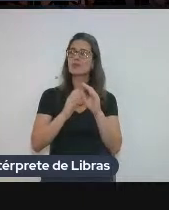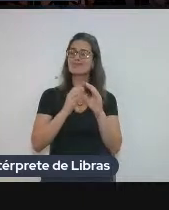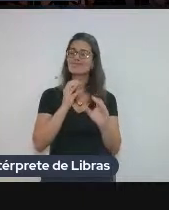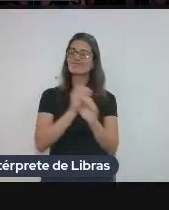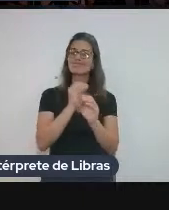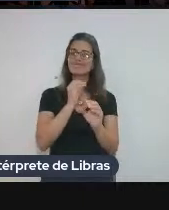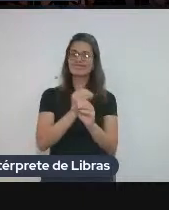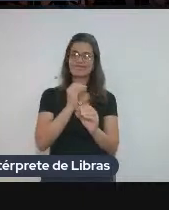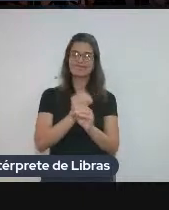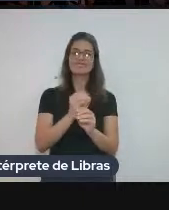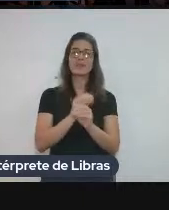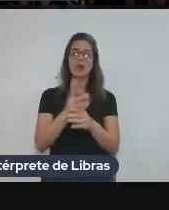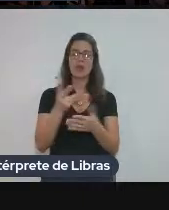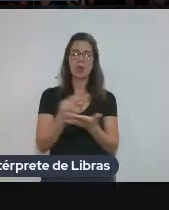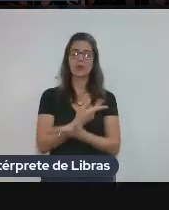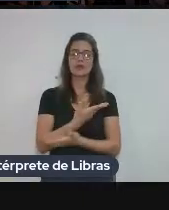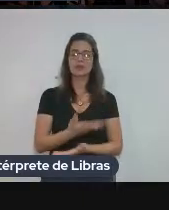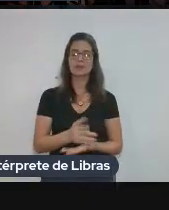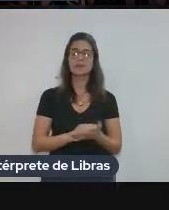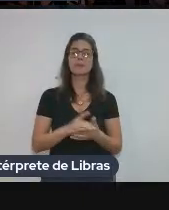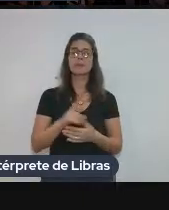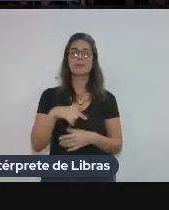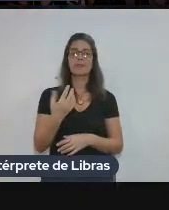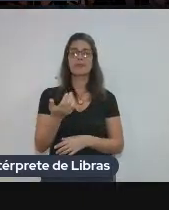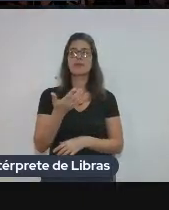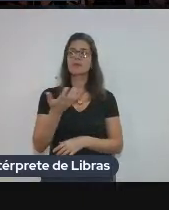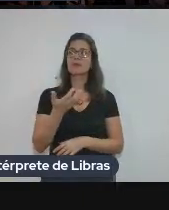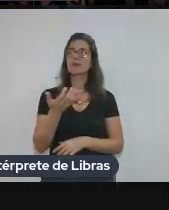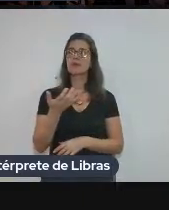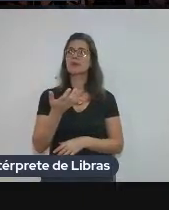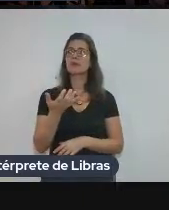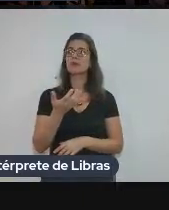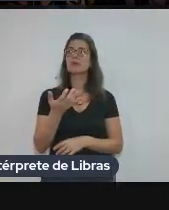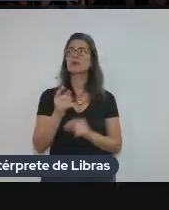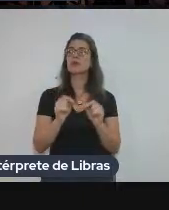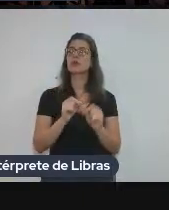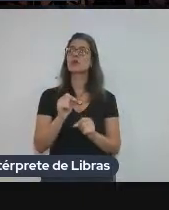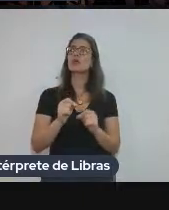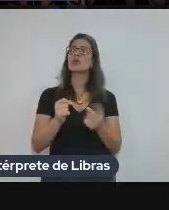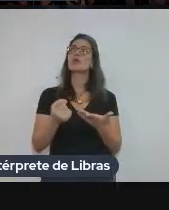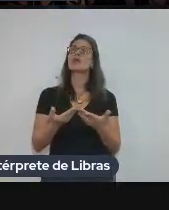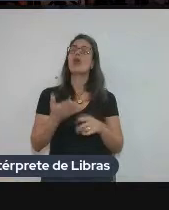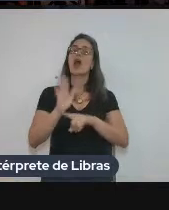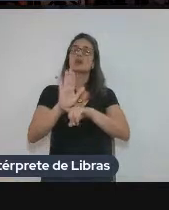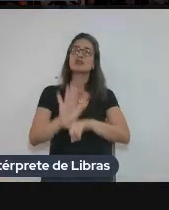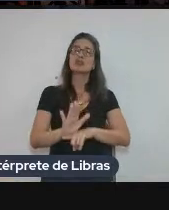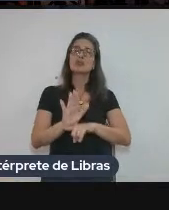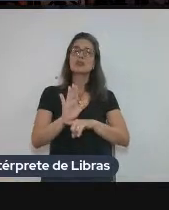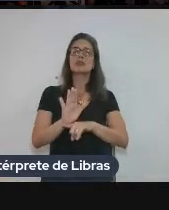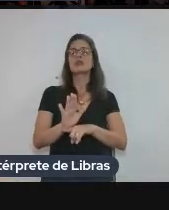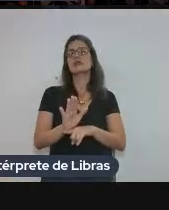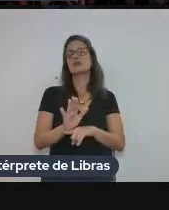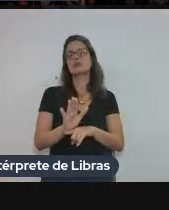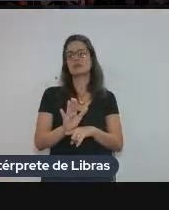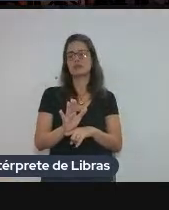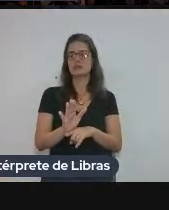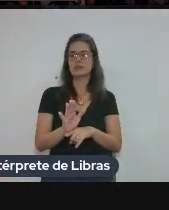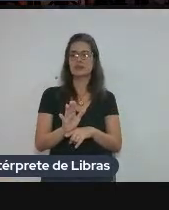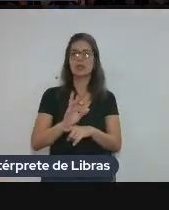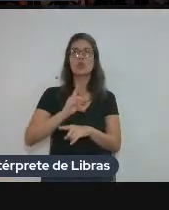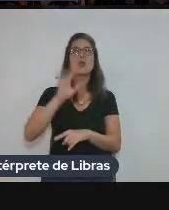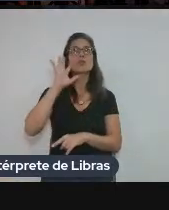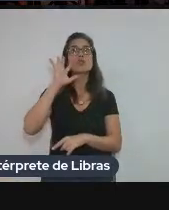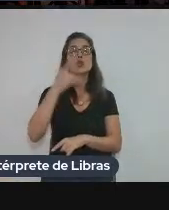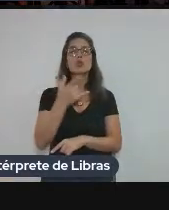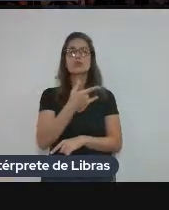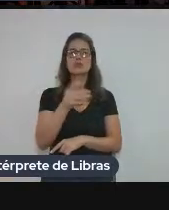falhar aí nesse processo, né? Então, a gente queria fazer um recurso que pelo menos ajudasse de alguma forma, né? Não vai solucionar